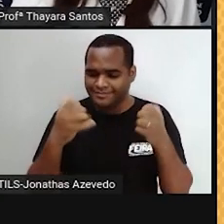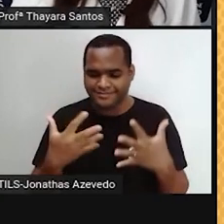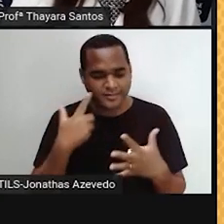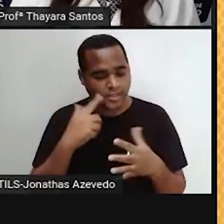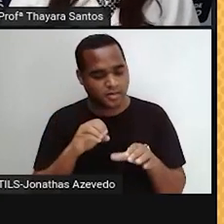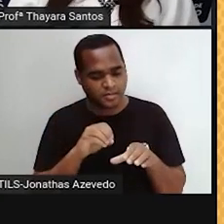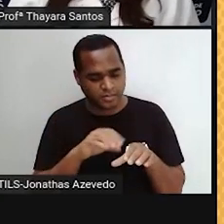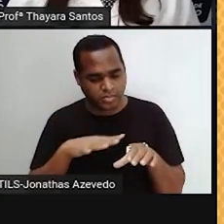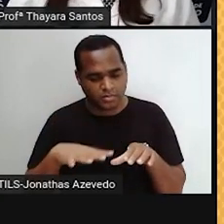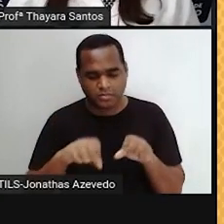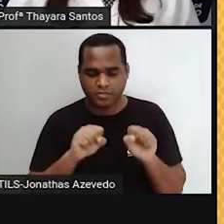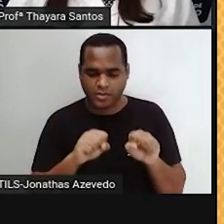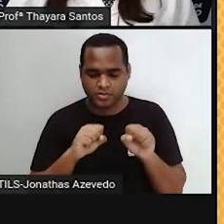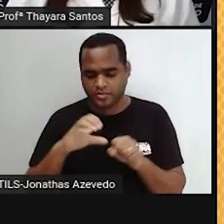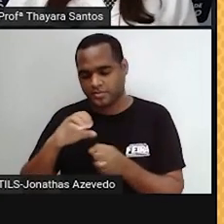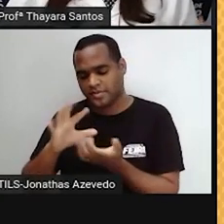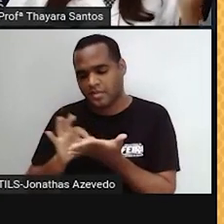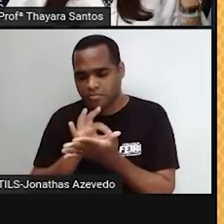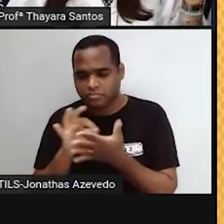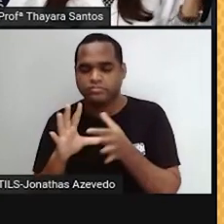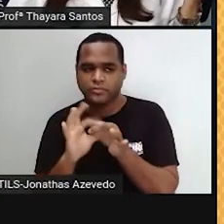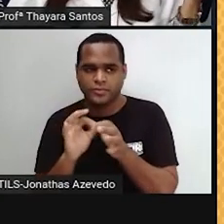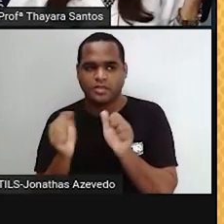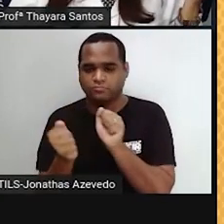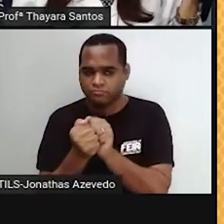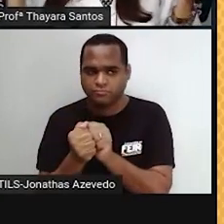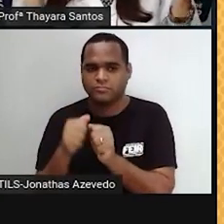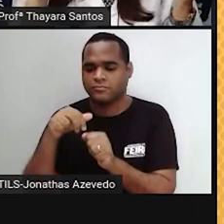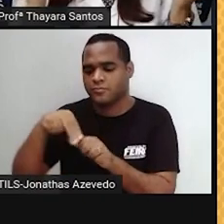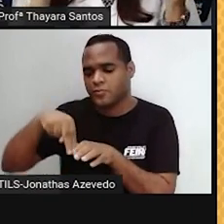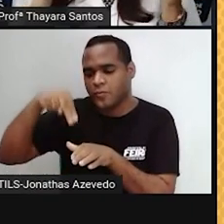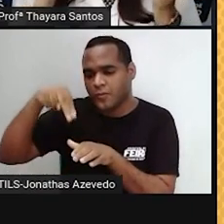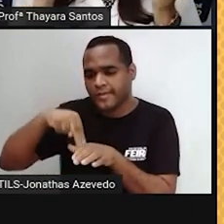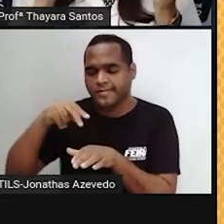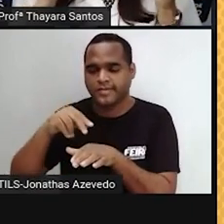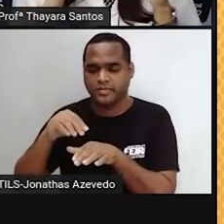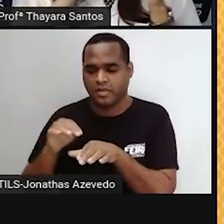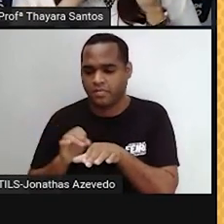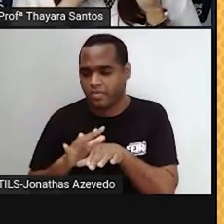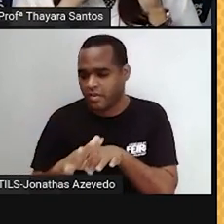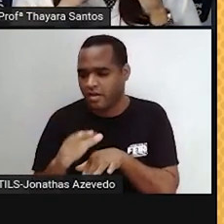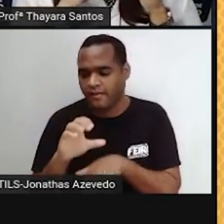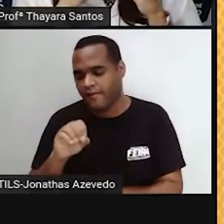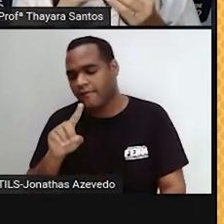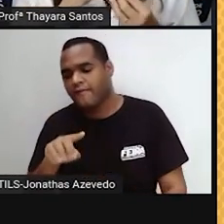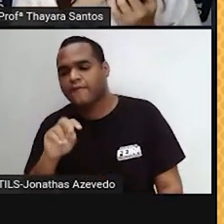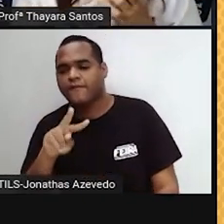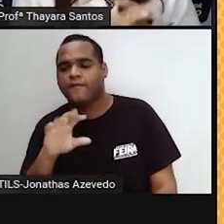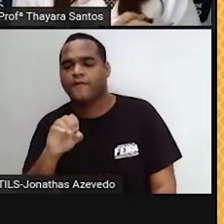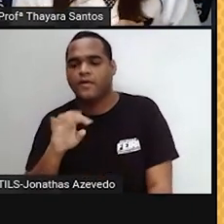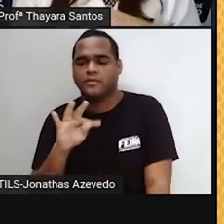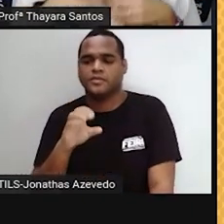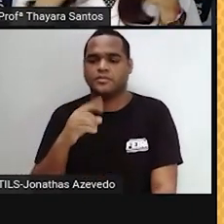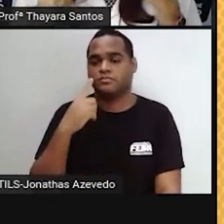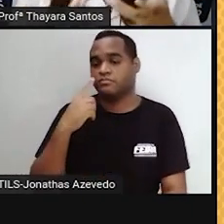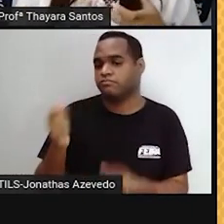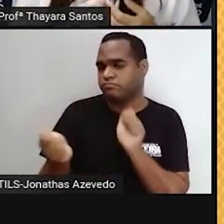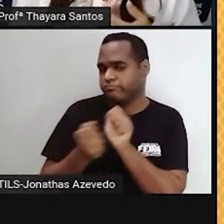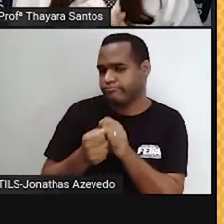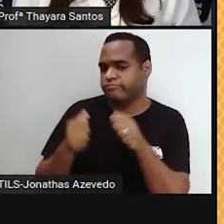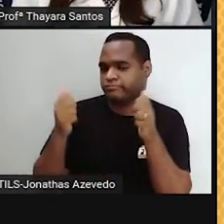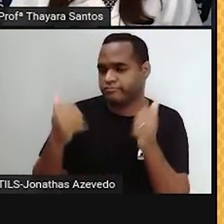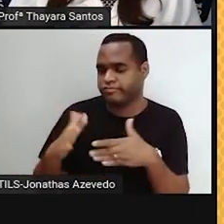fecundar essa célula, vai se juntar ao núcleo do espermatozoide com o núcleo do ovócito e vai formar um indivíduo, um